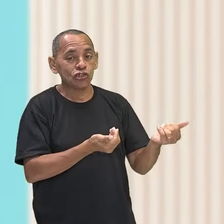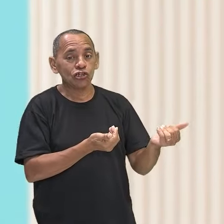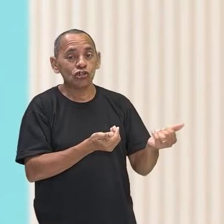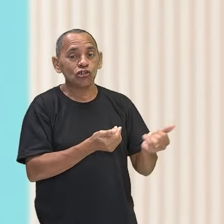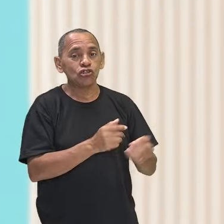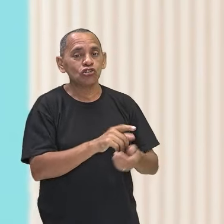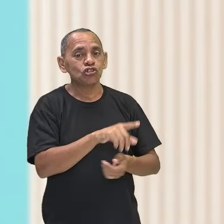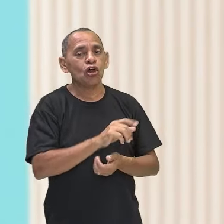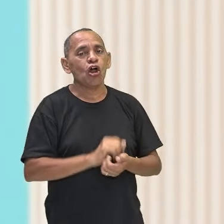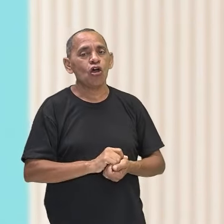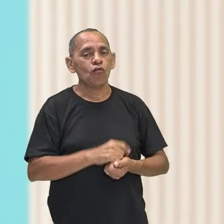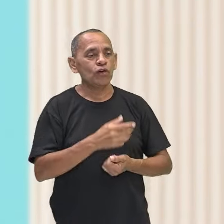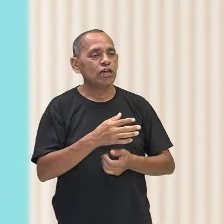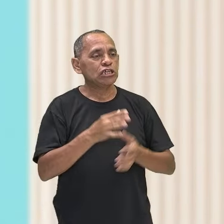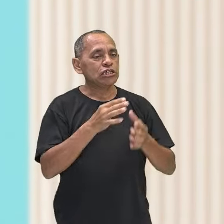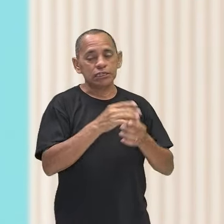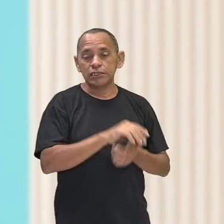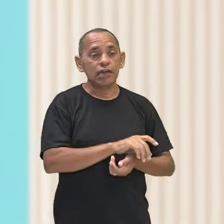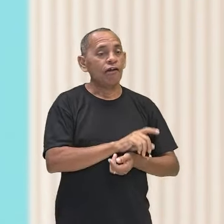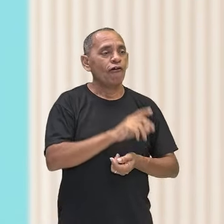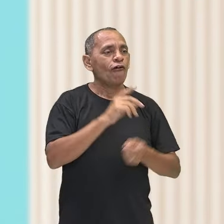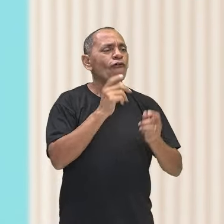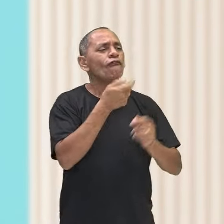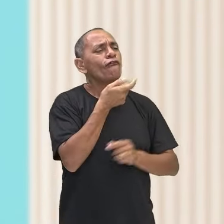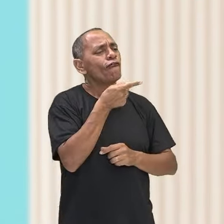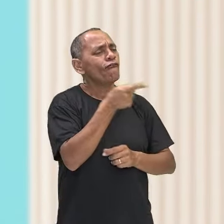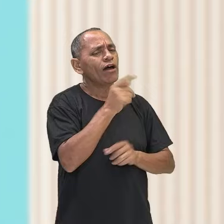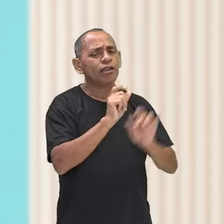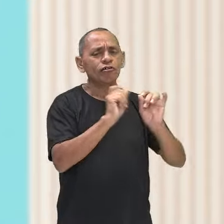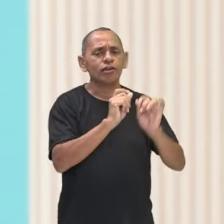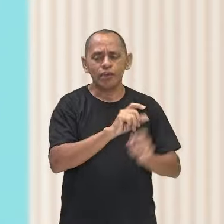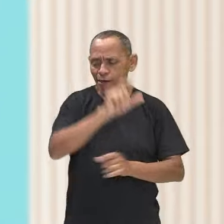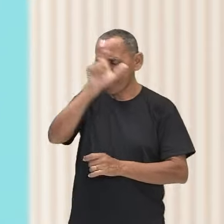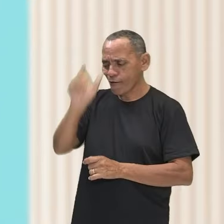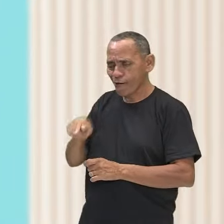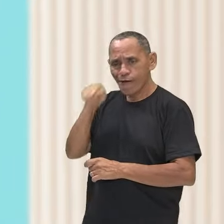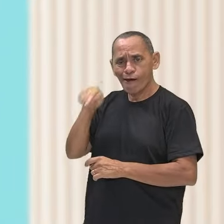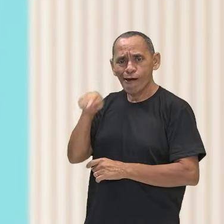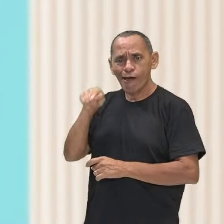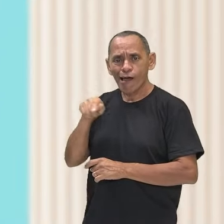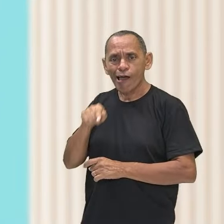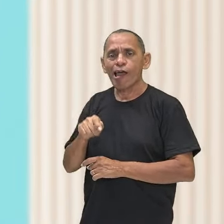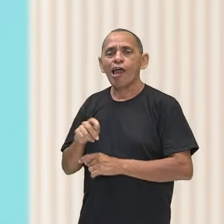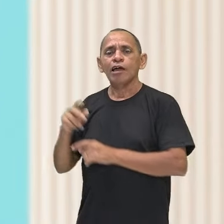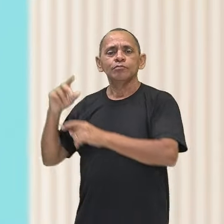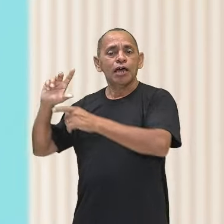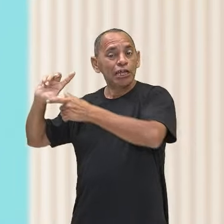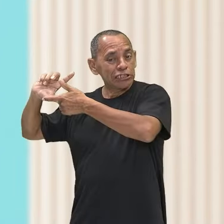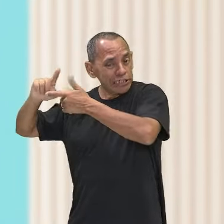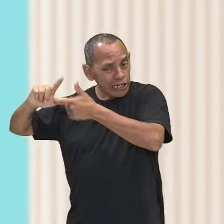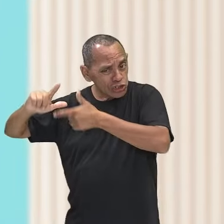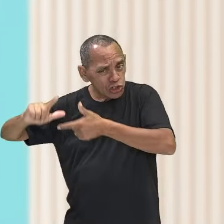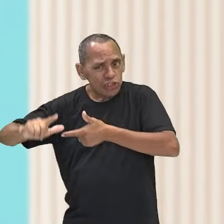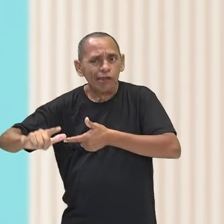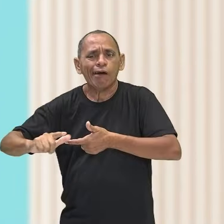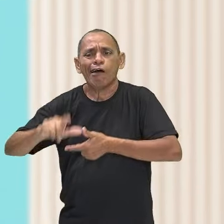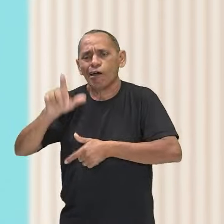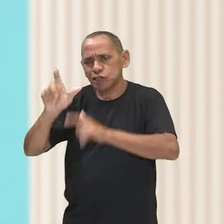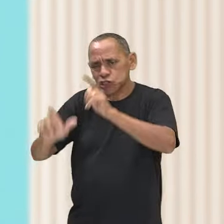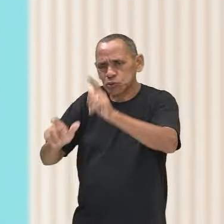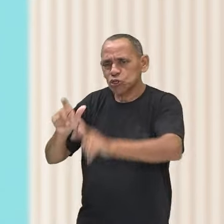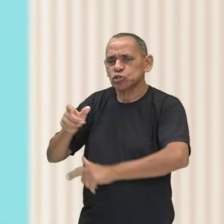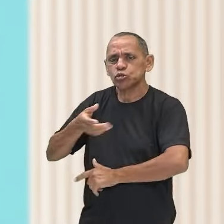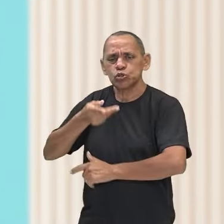mais antigos como careta. Ou talvez hoje até sejam outros termos, mas se usava muito isso, assim, ah,